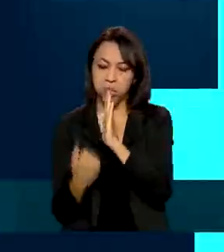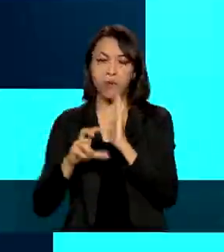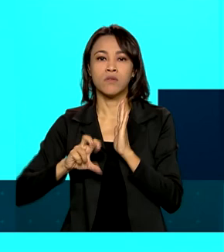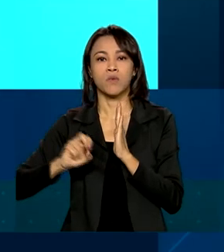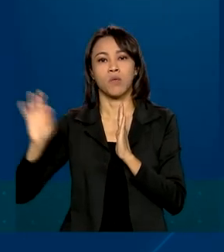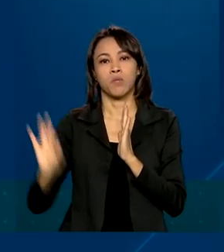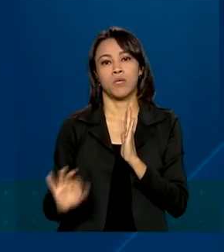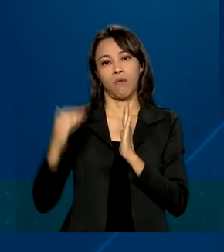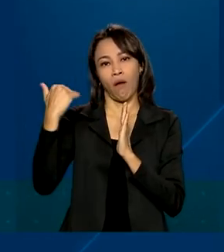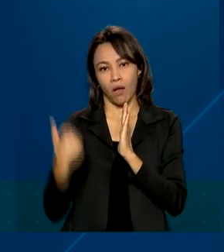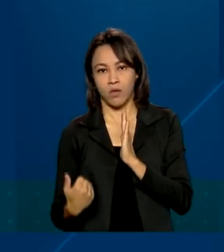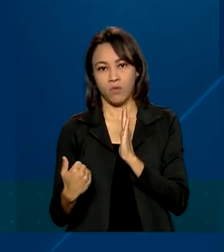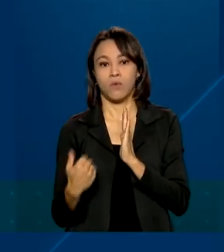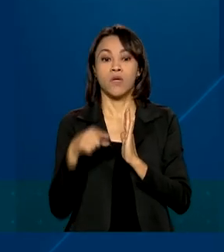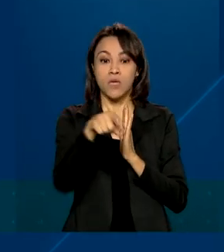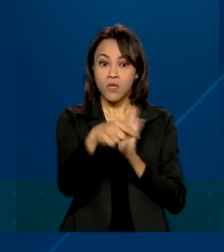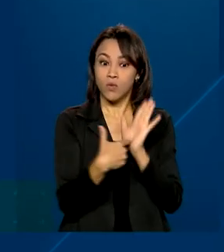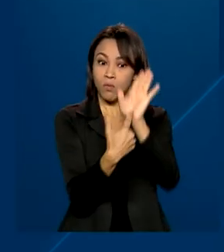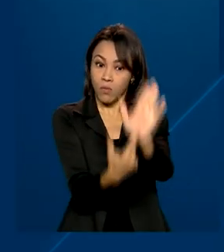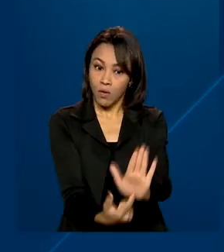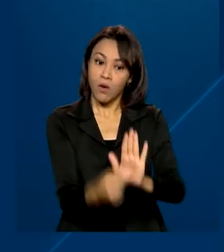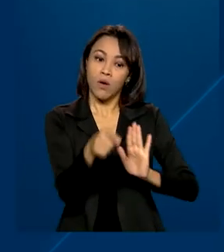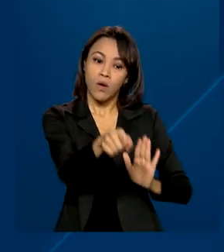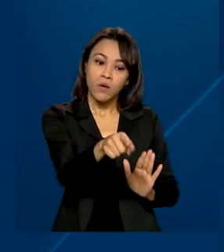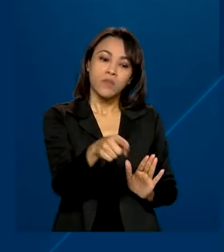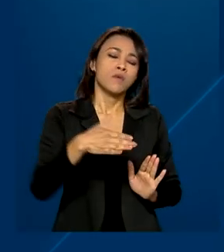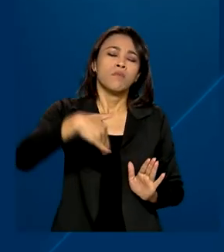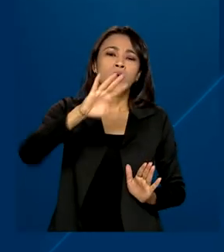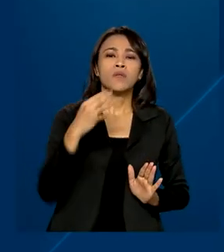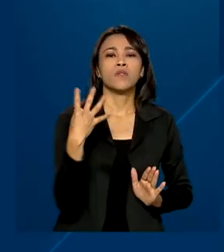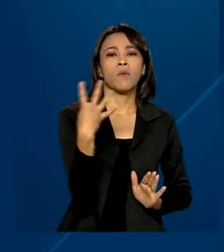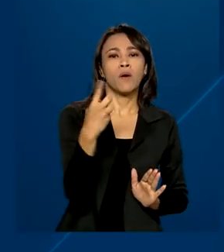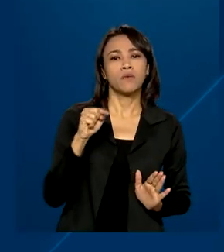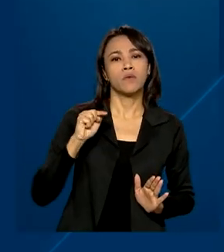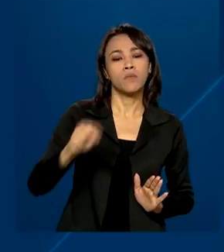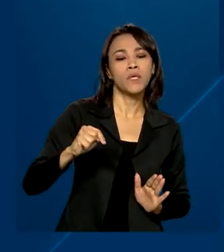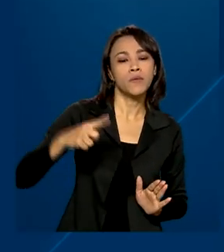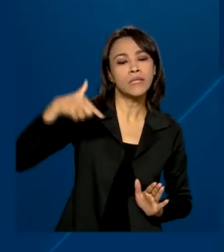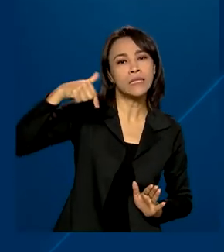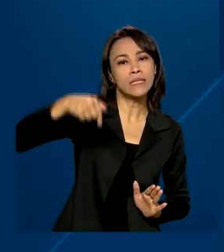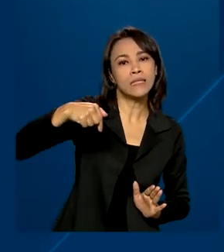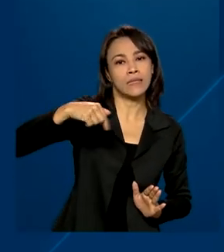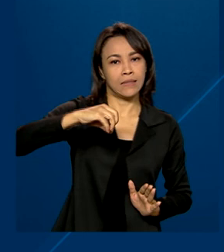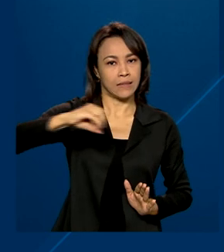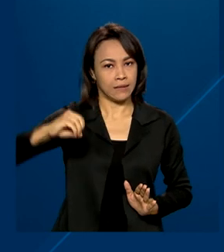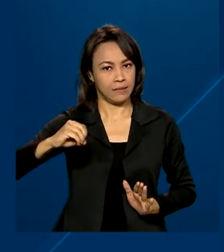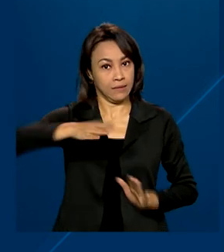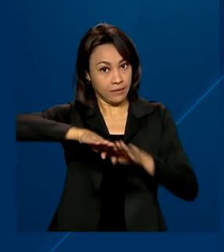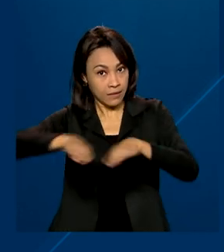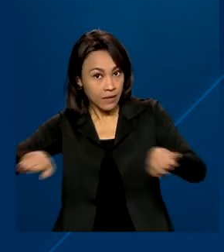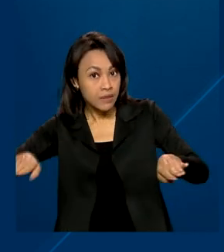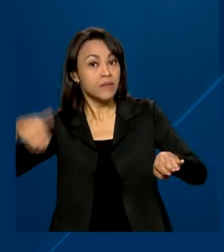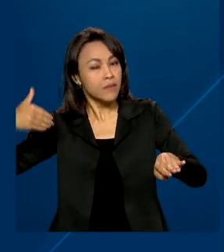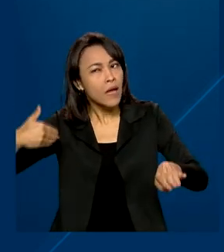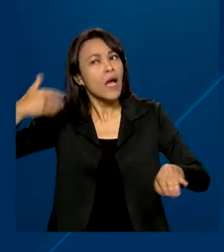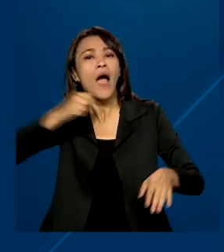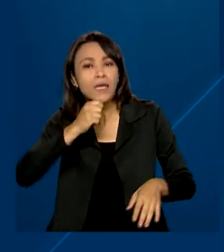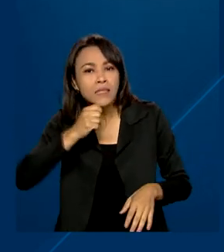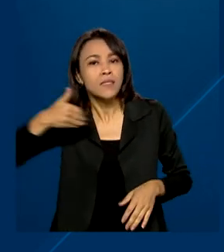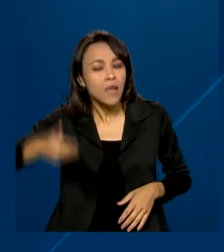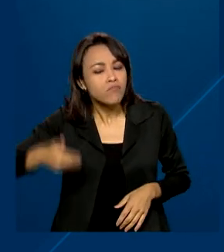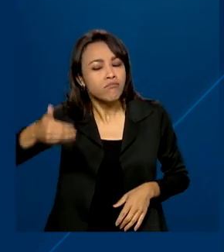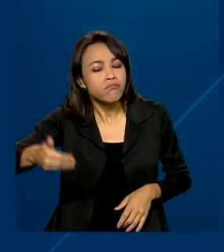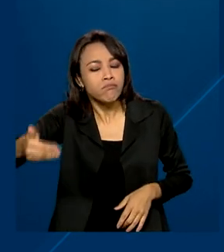Dados atualizados mostram que mais de 4.700 crianças estão em processo de adoção